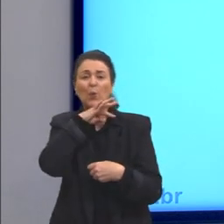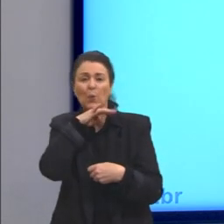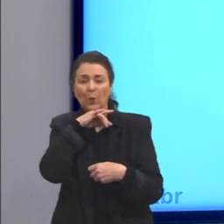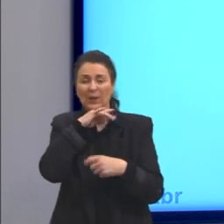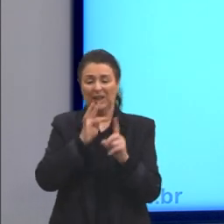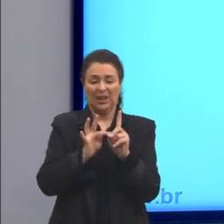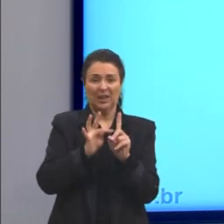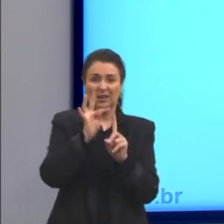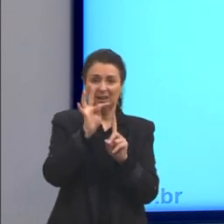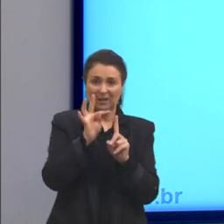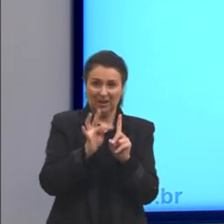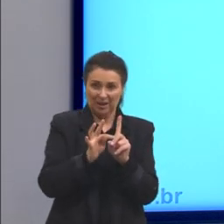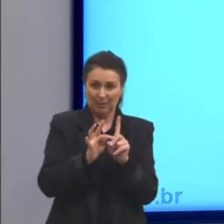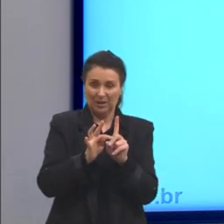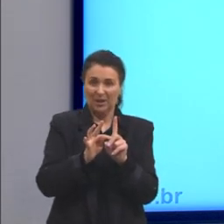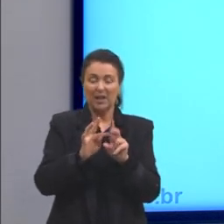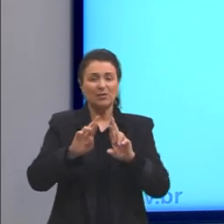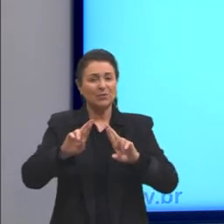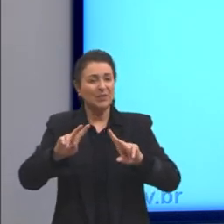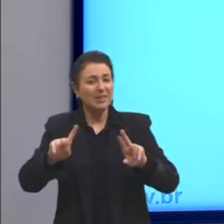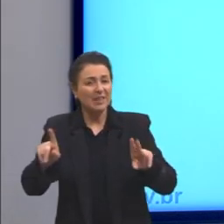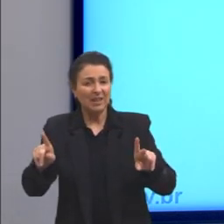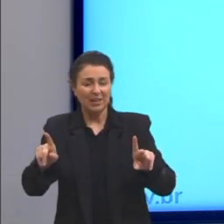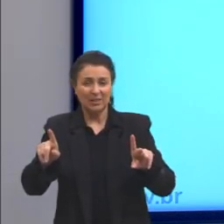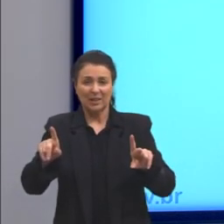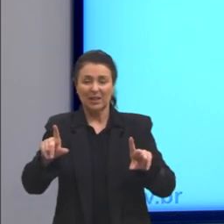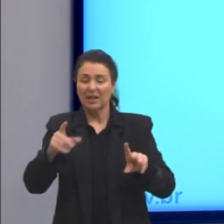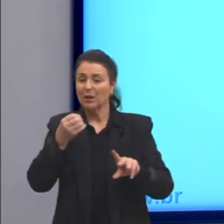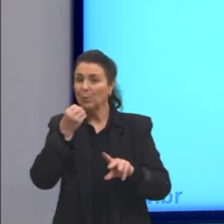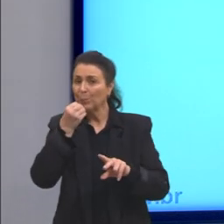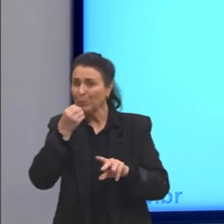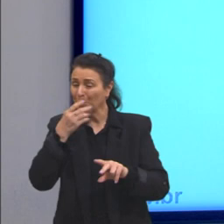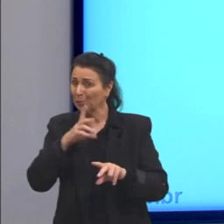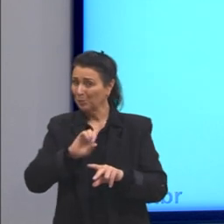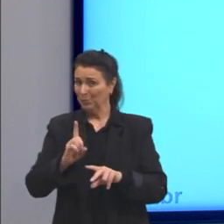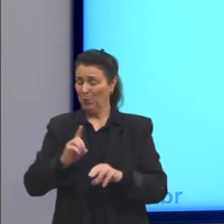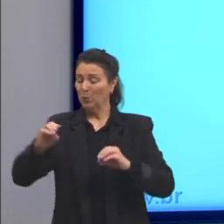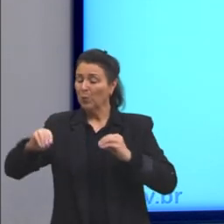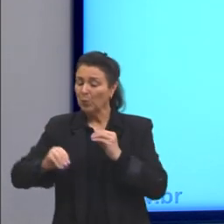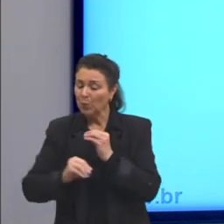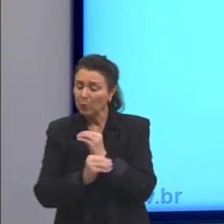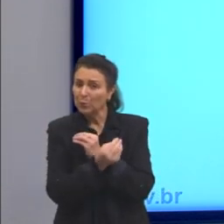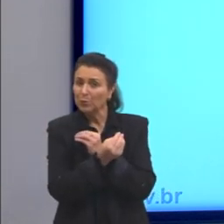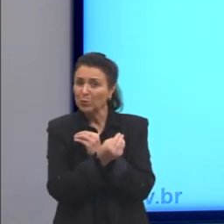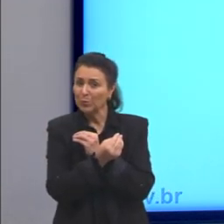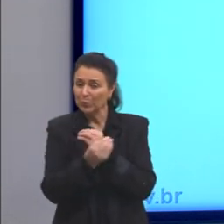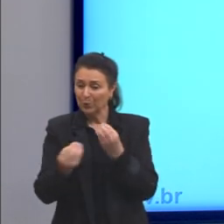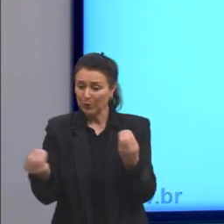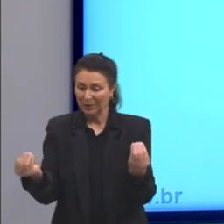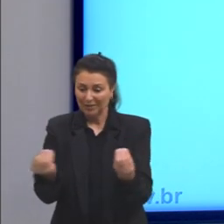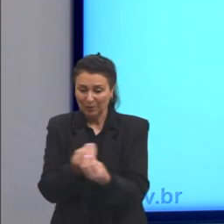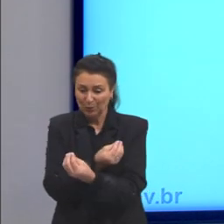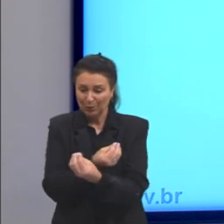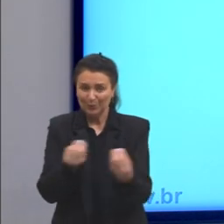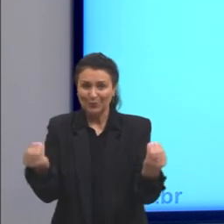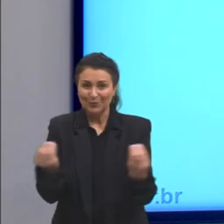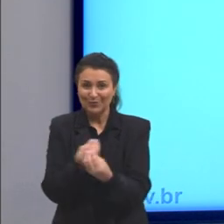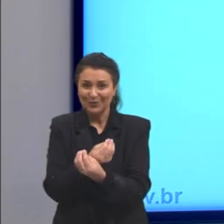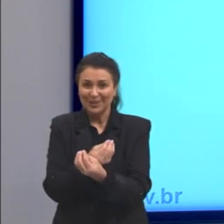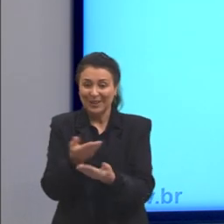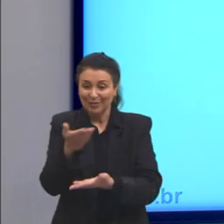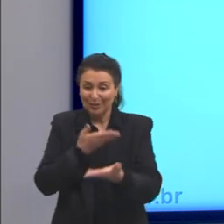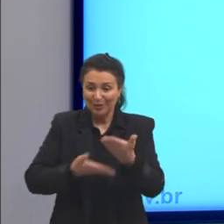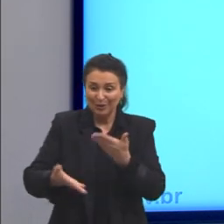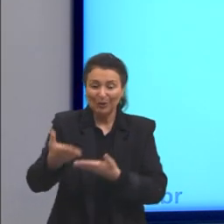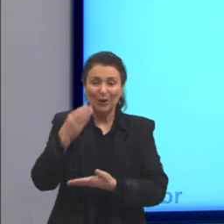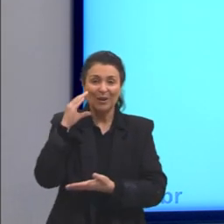coisas diferentes. A gente acaba falando isolante, mas tomem cuidado. Eles não são exatamente isolantes. Eles acabam